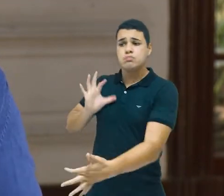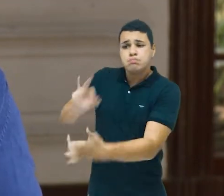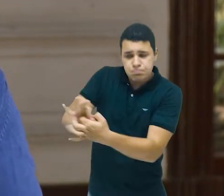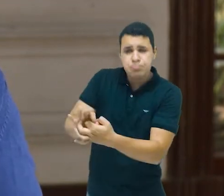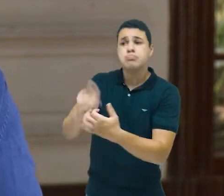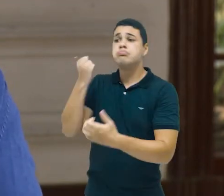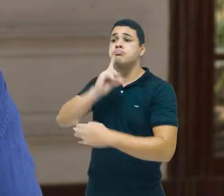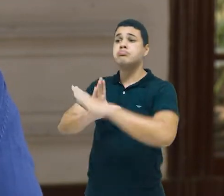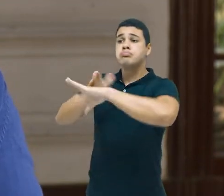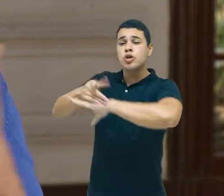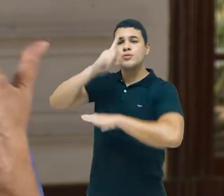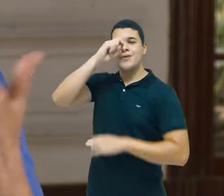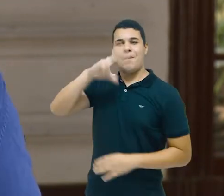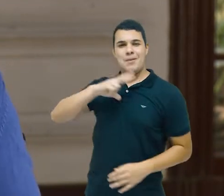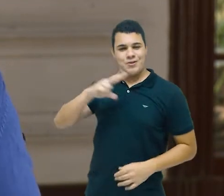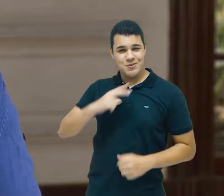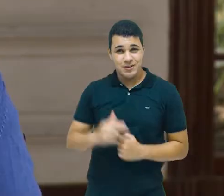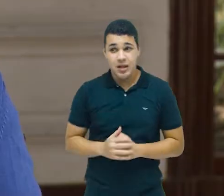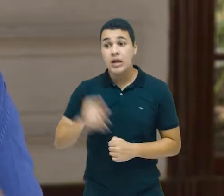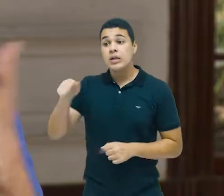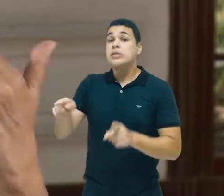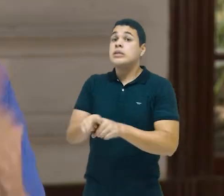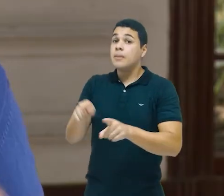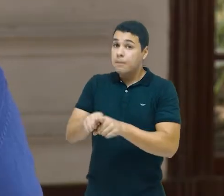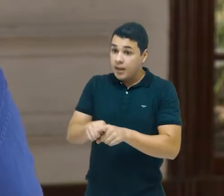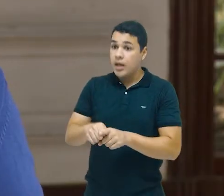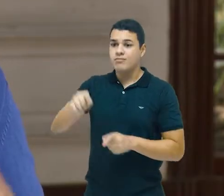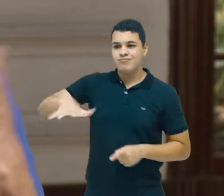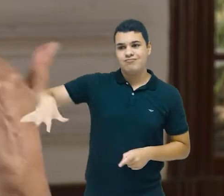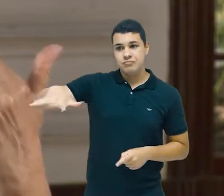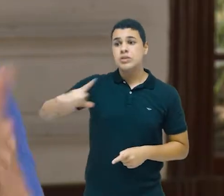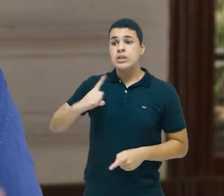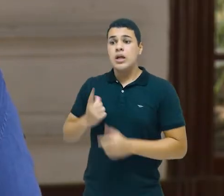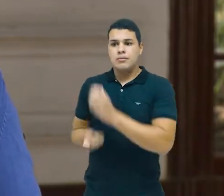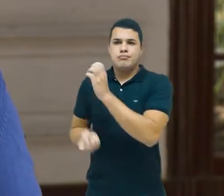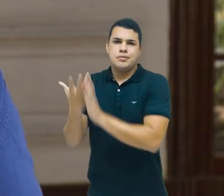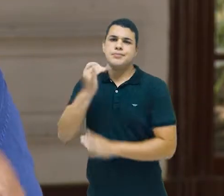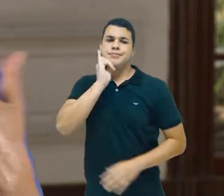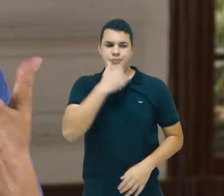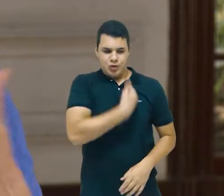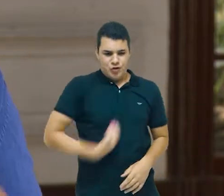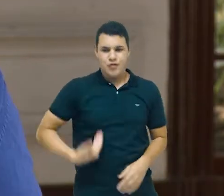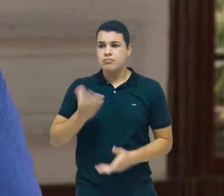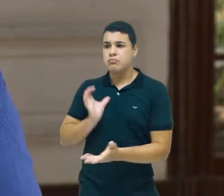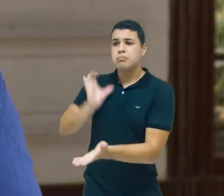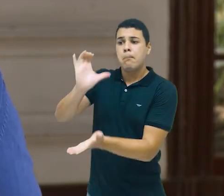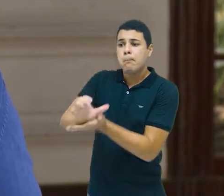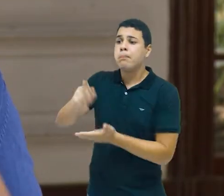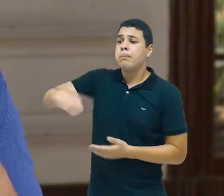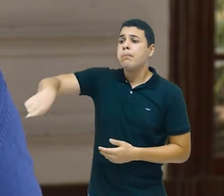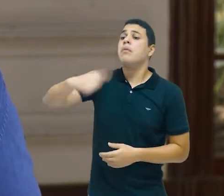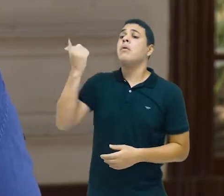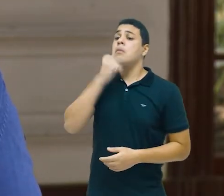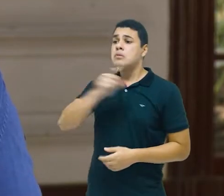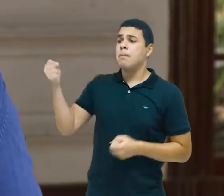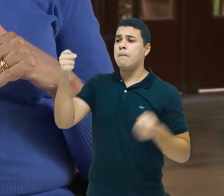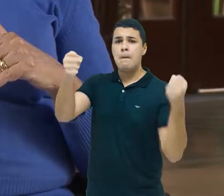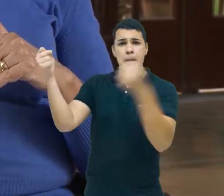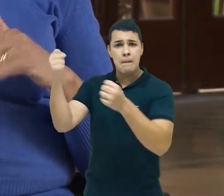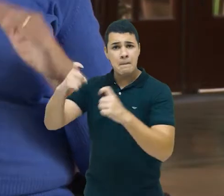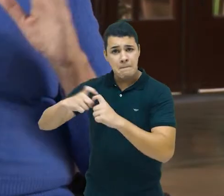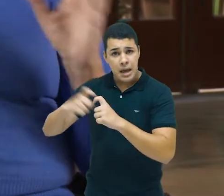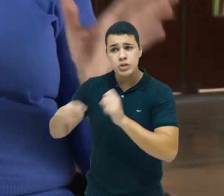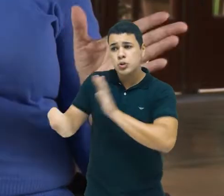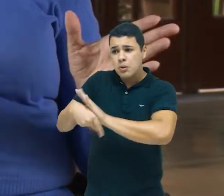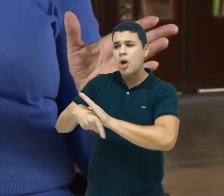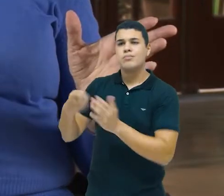Inclusive, a medicina previdenciária credenciou hospitais privados, médicos nos seus consultórios, laboratórios